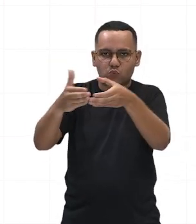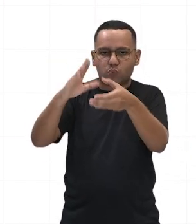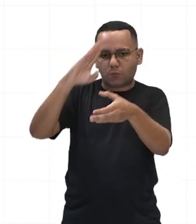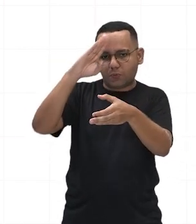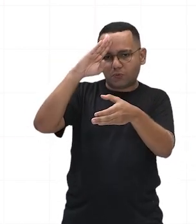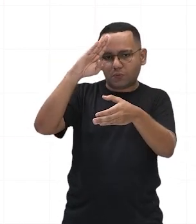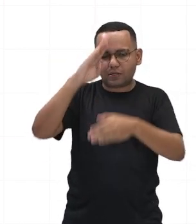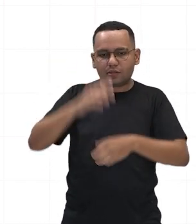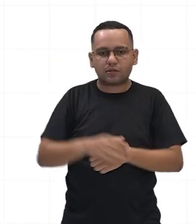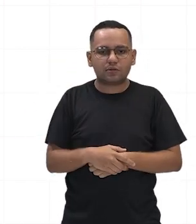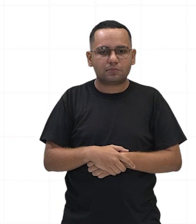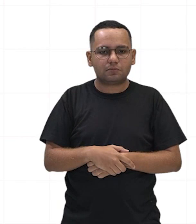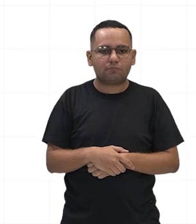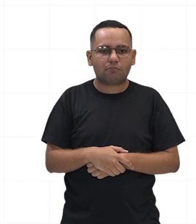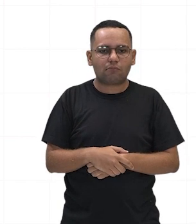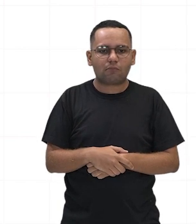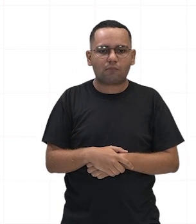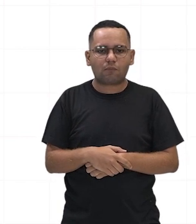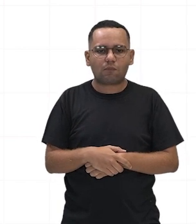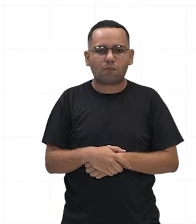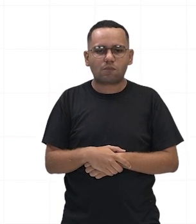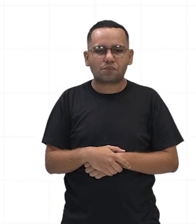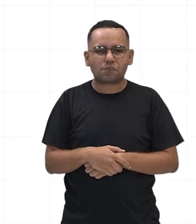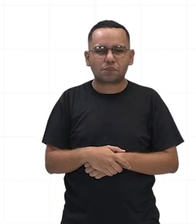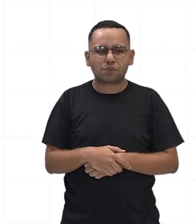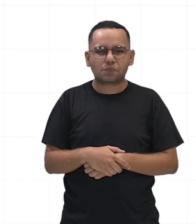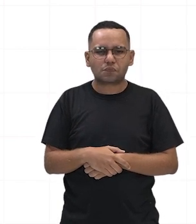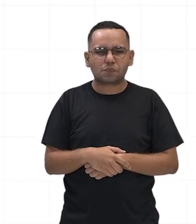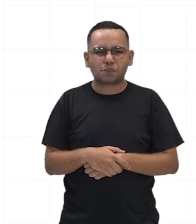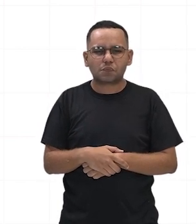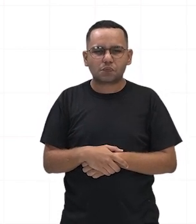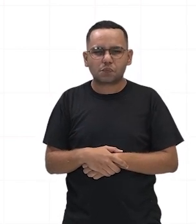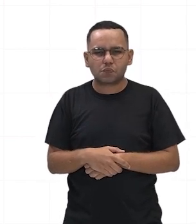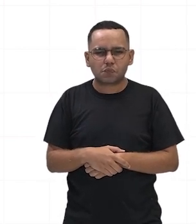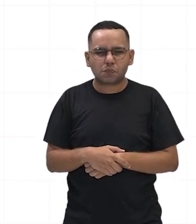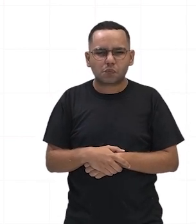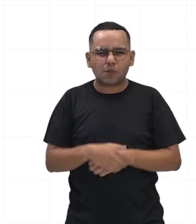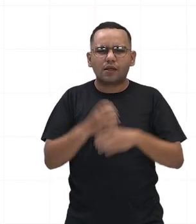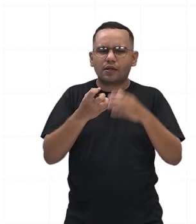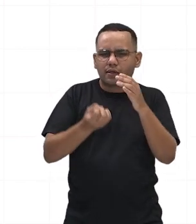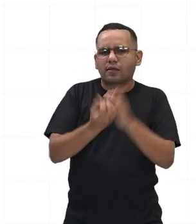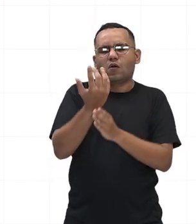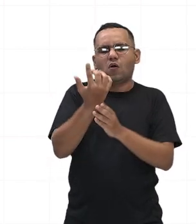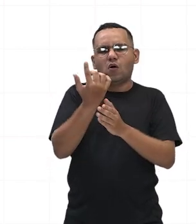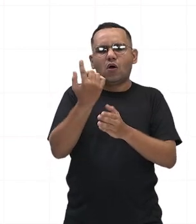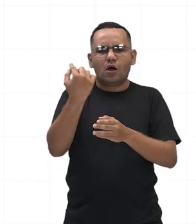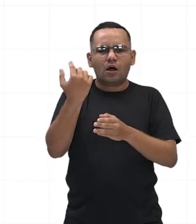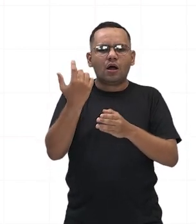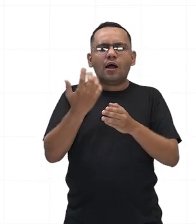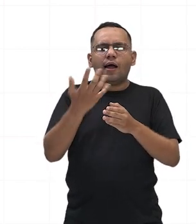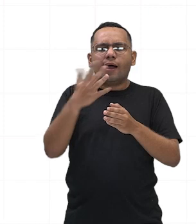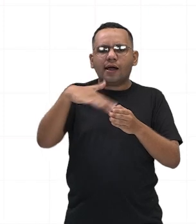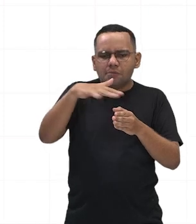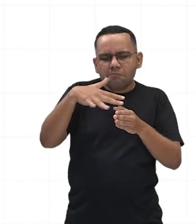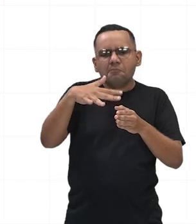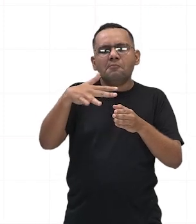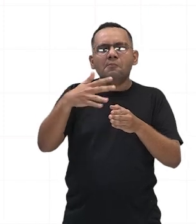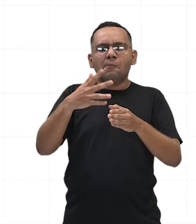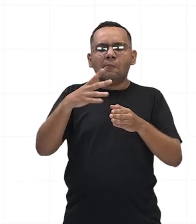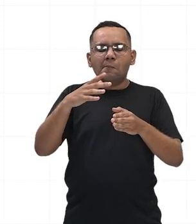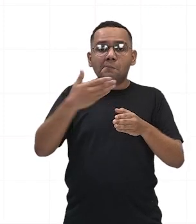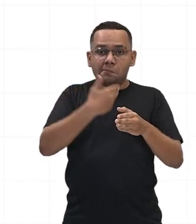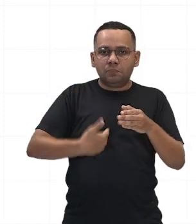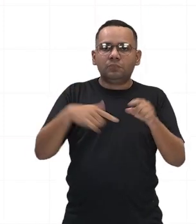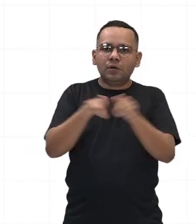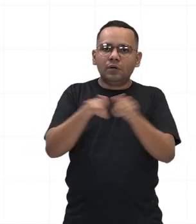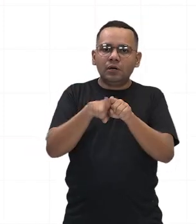contribuiu, construiu, desculpa, construiu obras públicas e reformulou o calendário. Seus